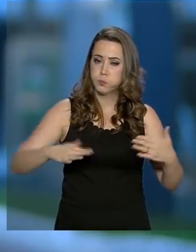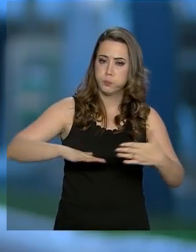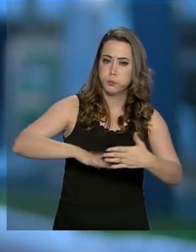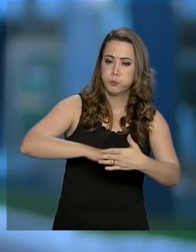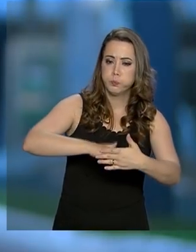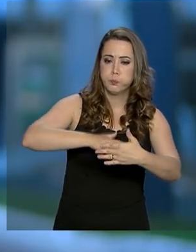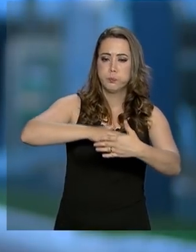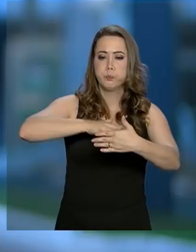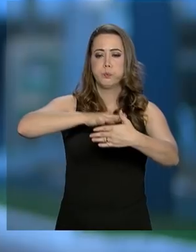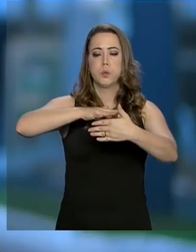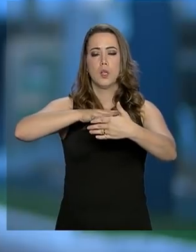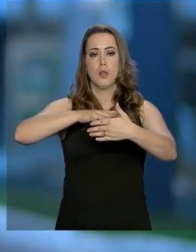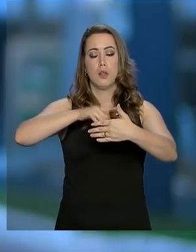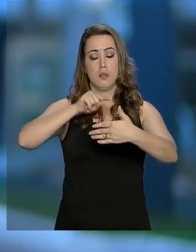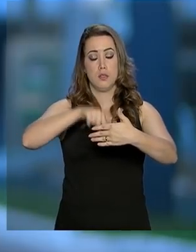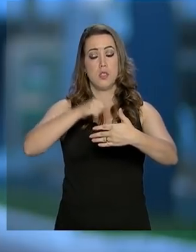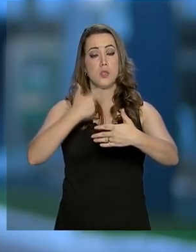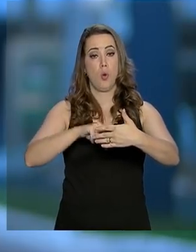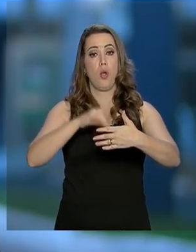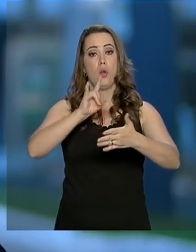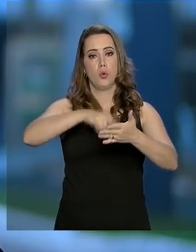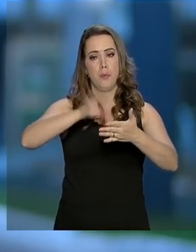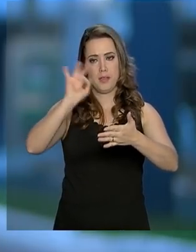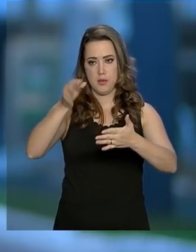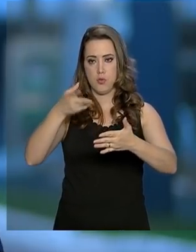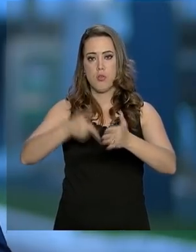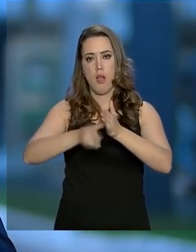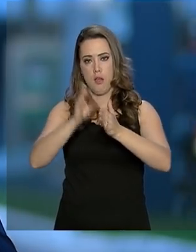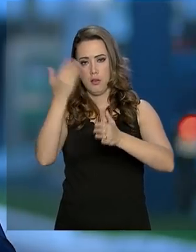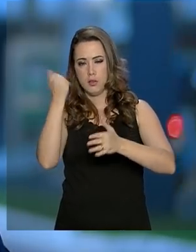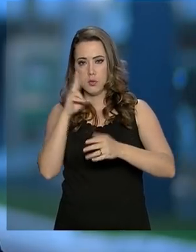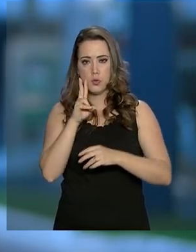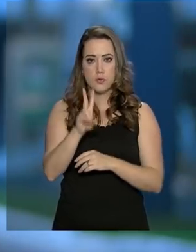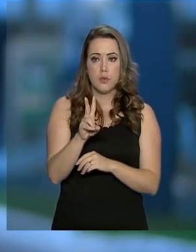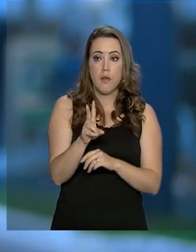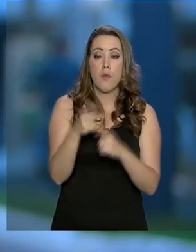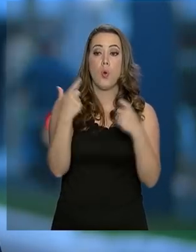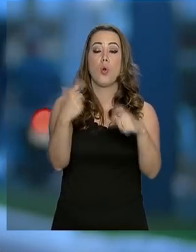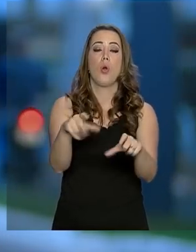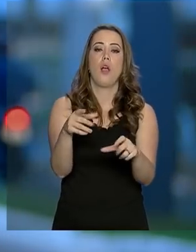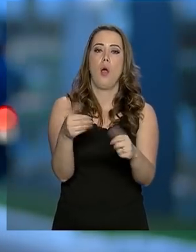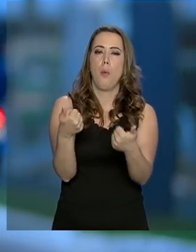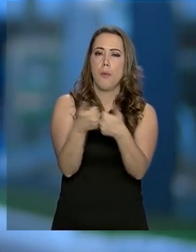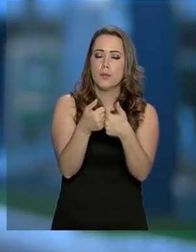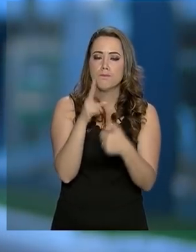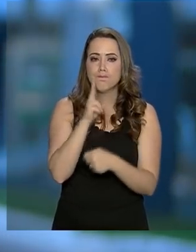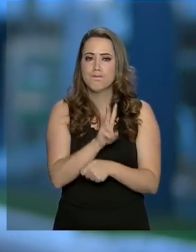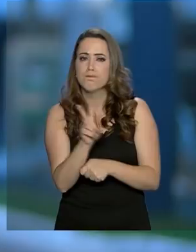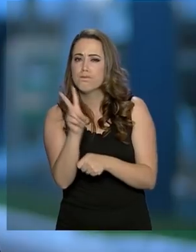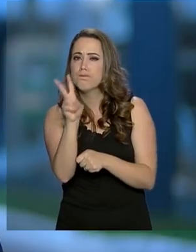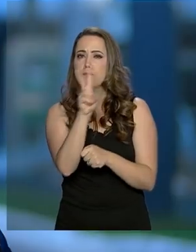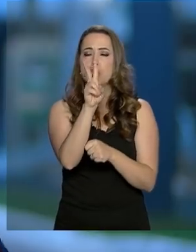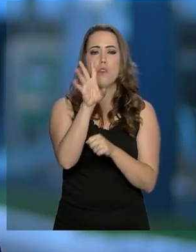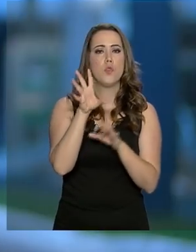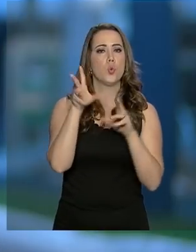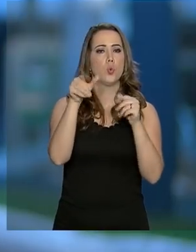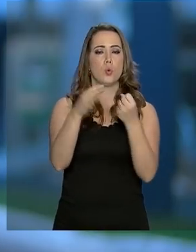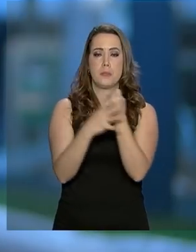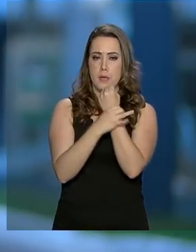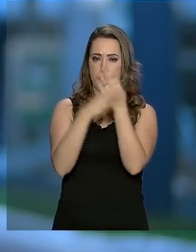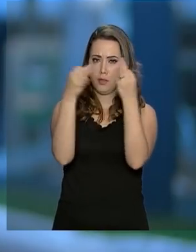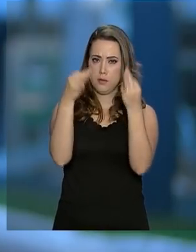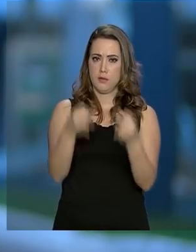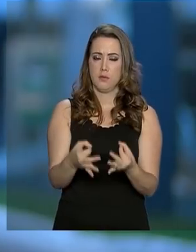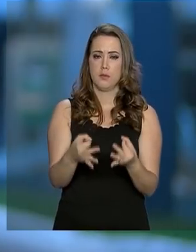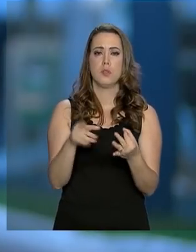tinha sido conferida ao longo da semana. E hoje eles foram conferir a estrutura, ver se o local está adequado, se as questões de segurança estão dentro do que se